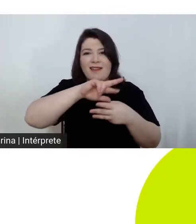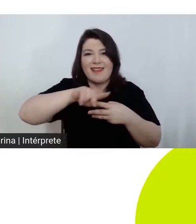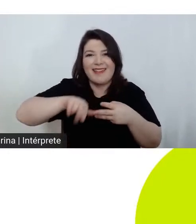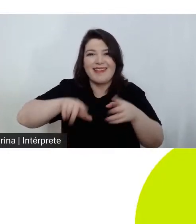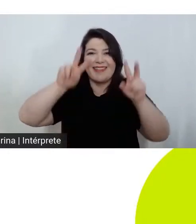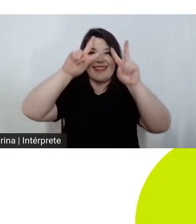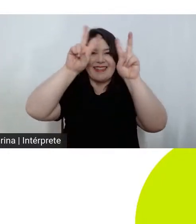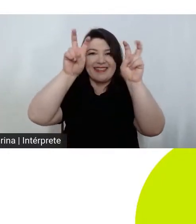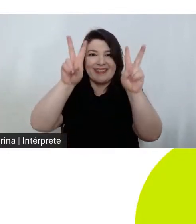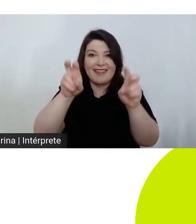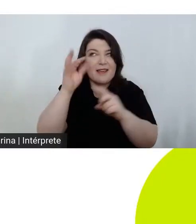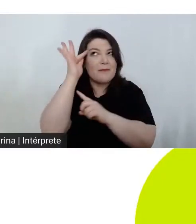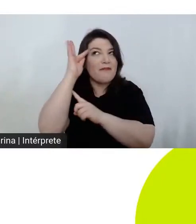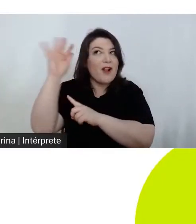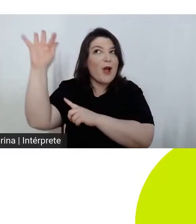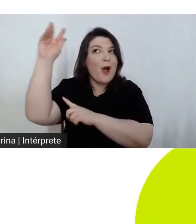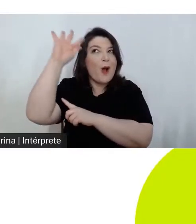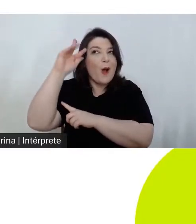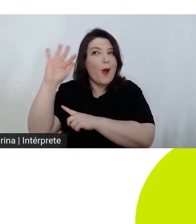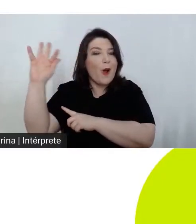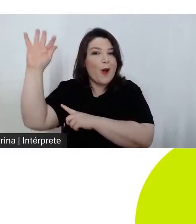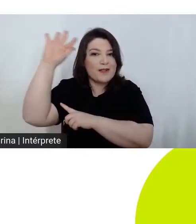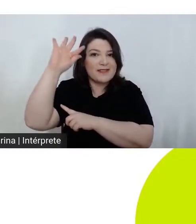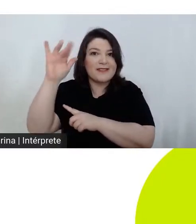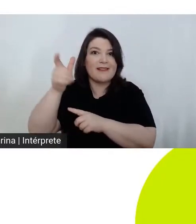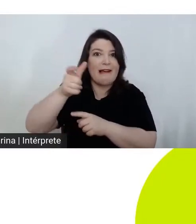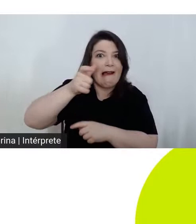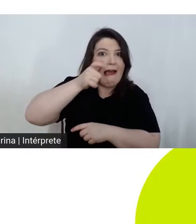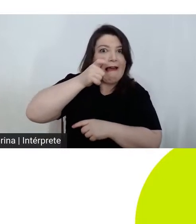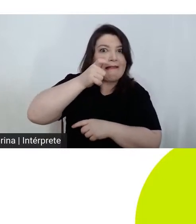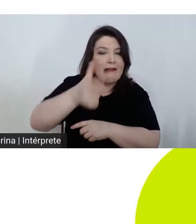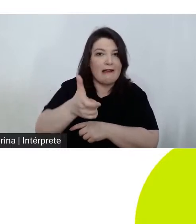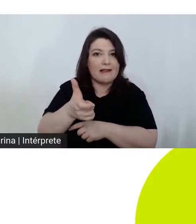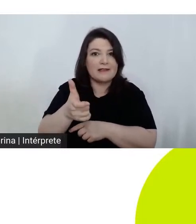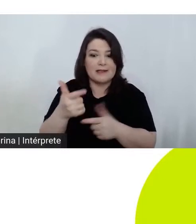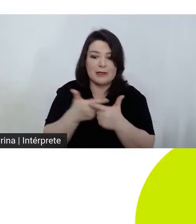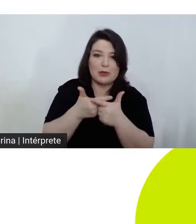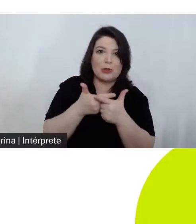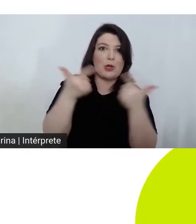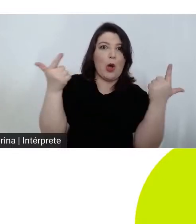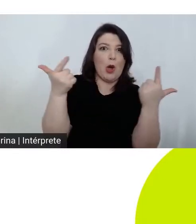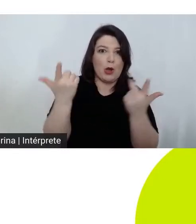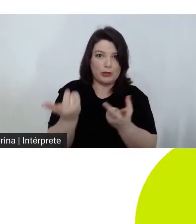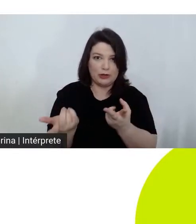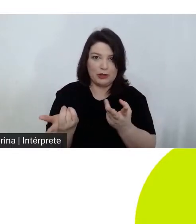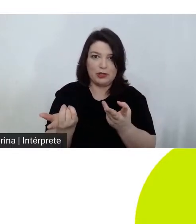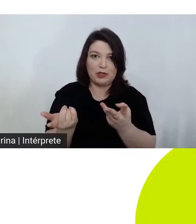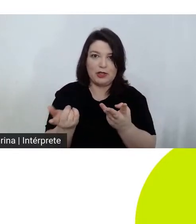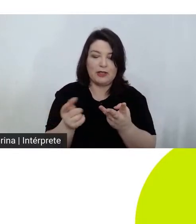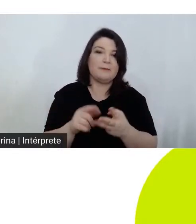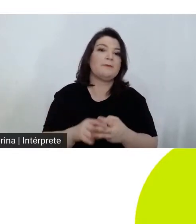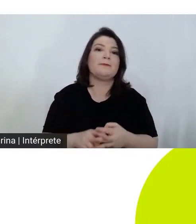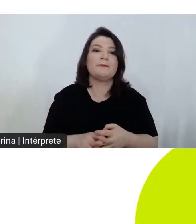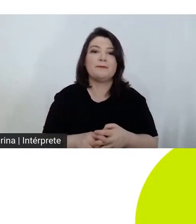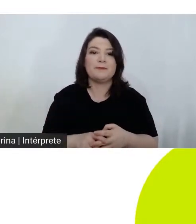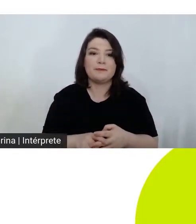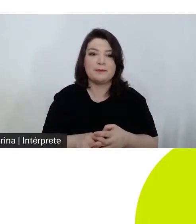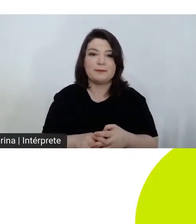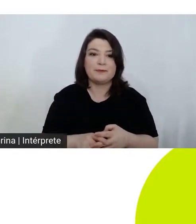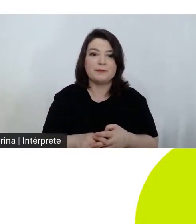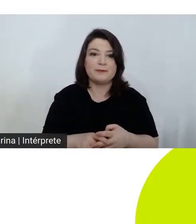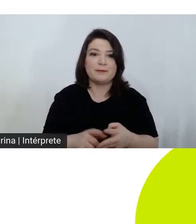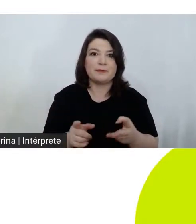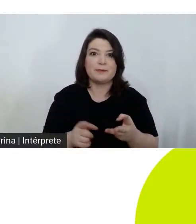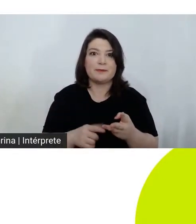importância filosófica temas relacionados com a ganância com a sorte e com a